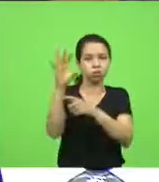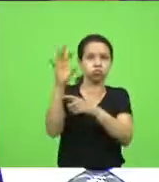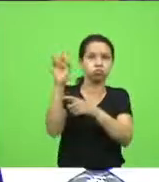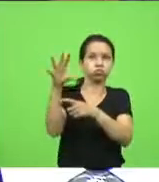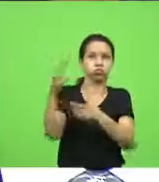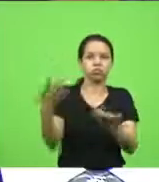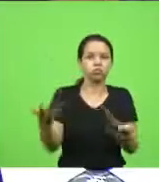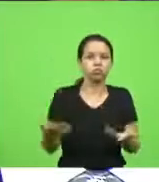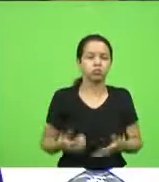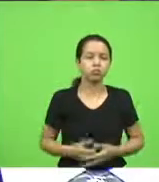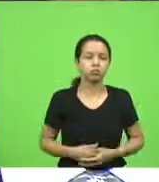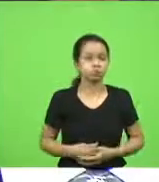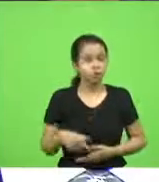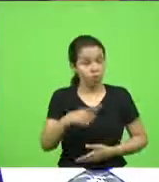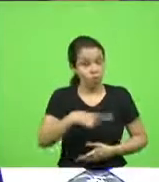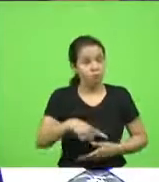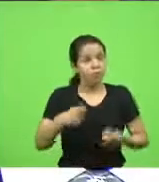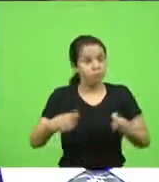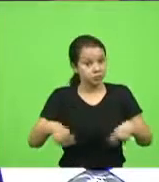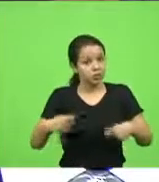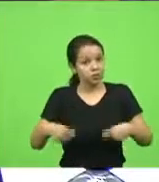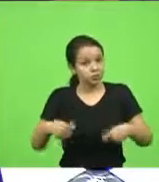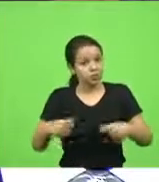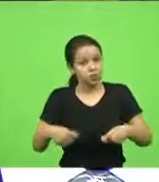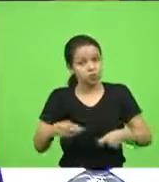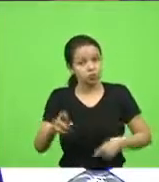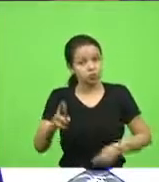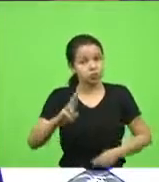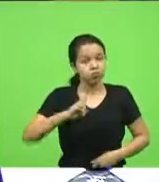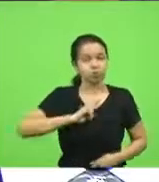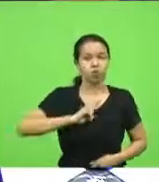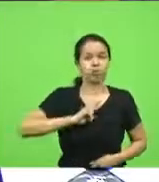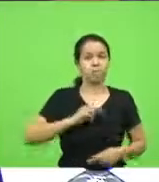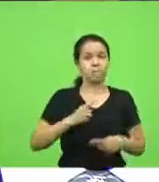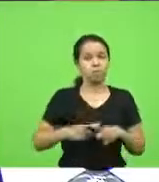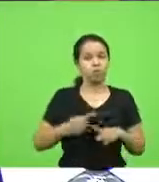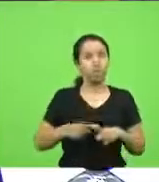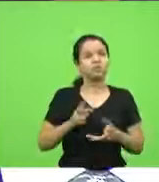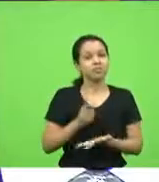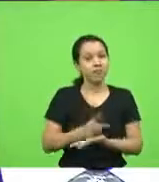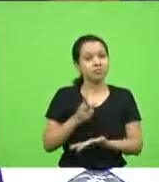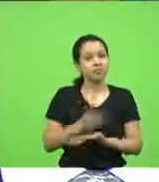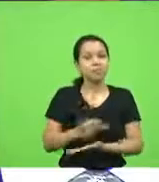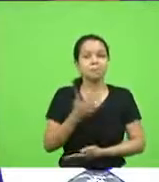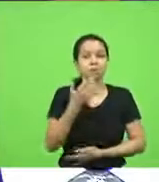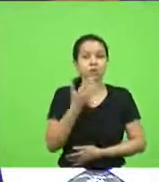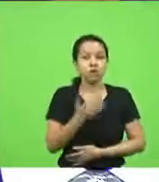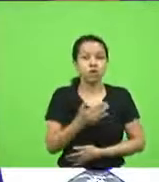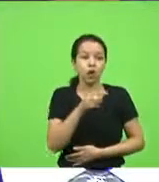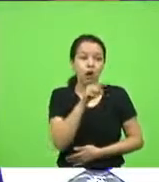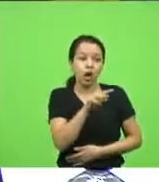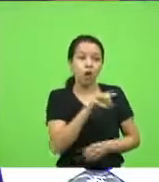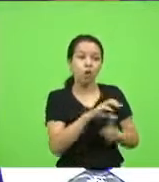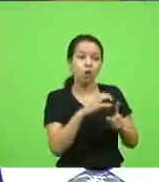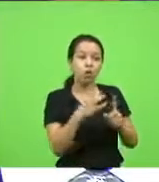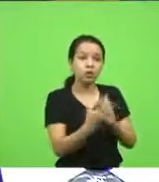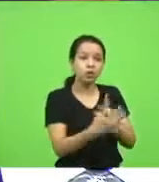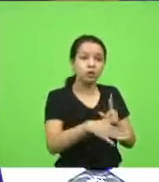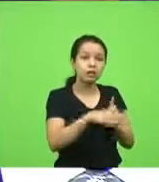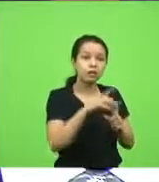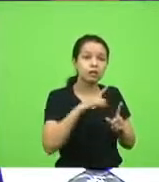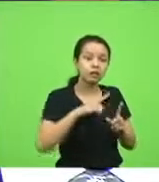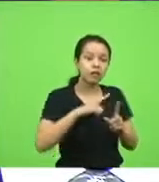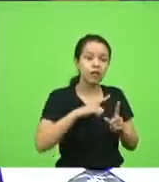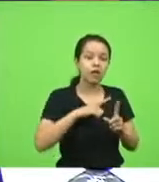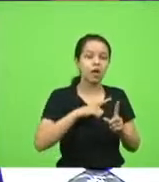nós precisamos que tenha um posicionamento, porque senão toda vez a gente fica pedindo, por favor, lá na comunidade X tem uma antena que eles não têm